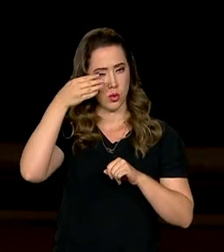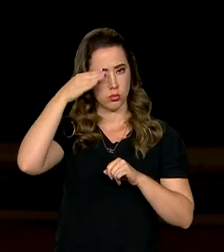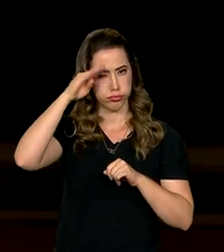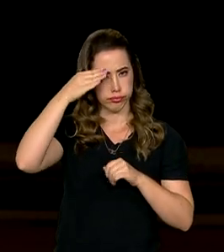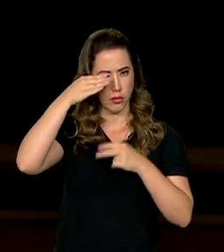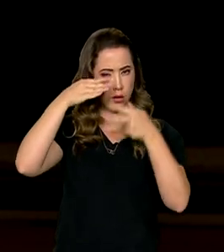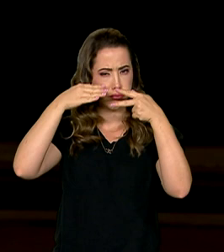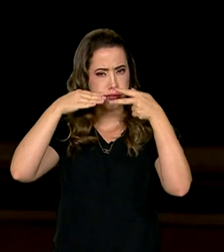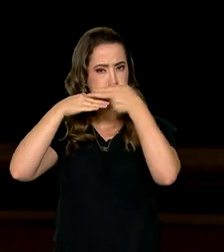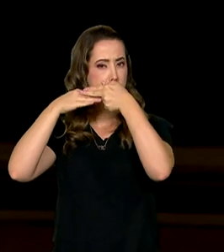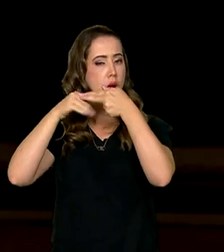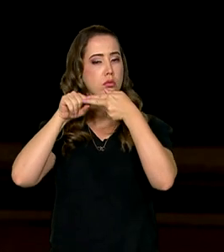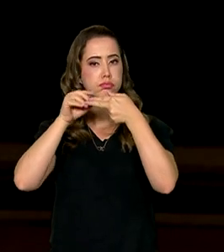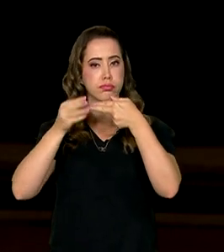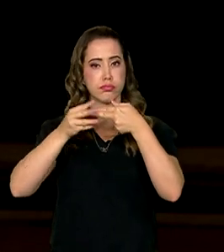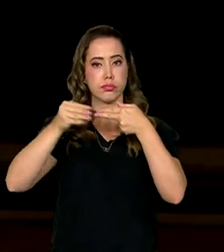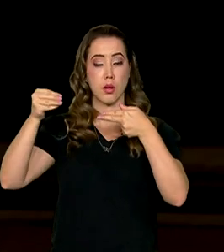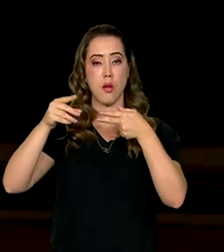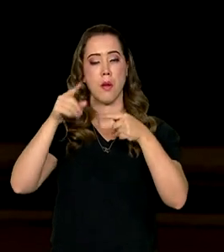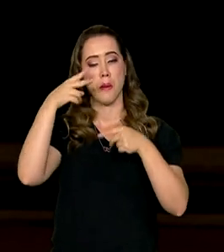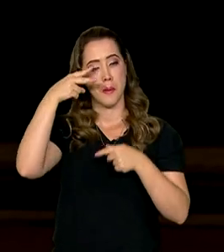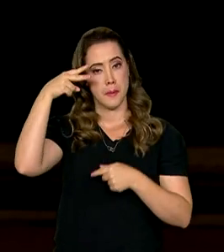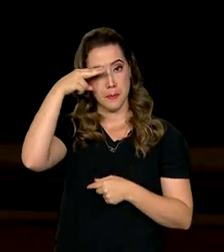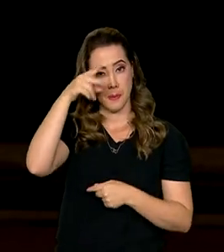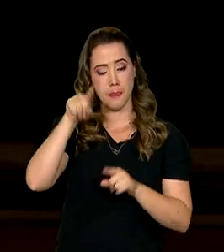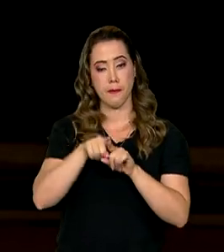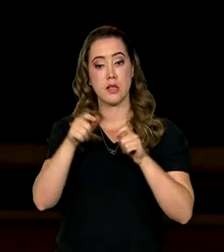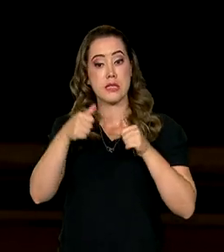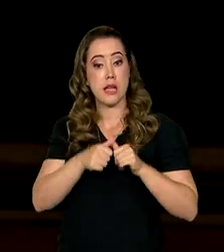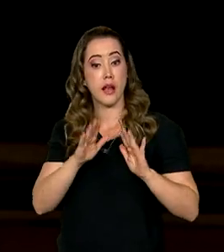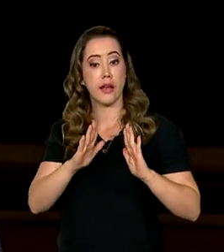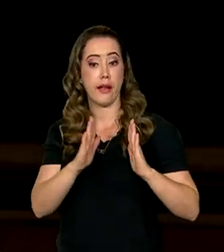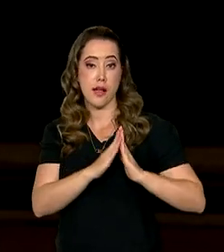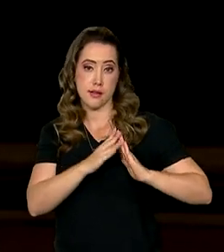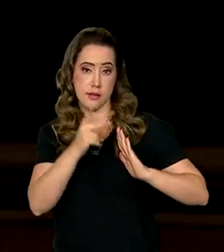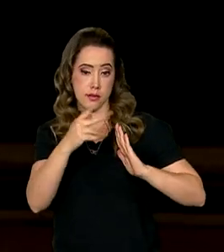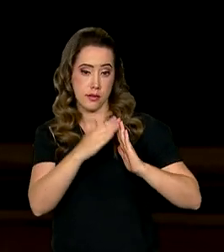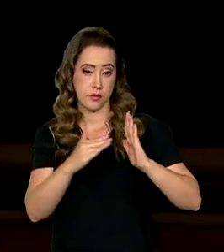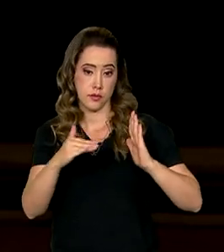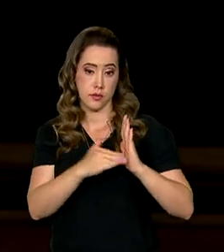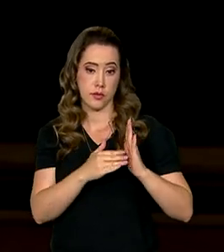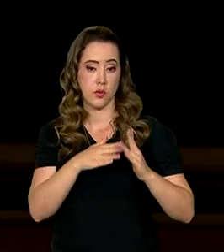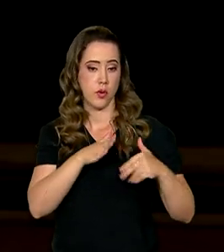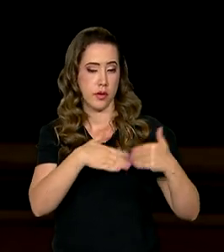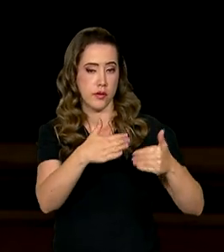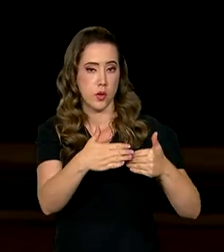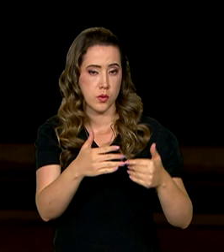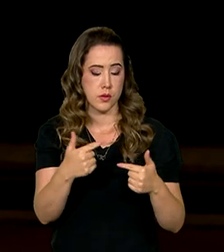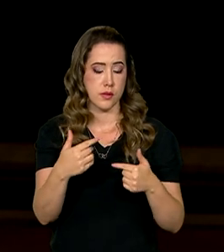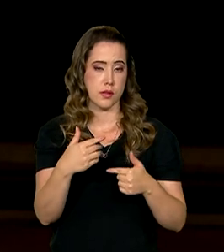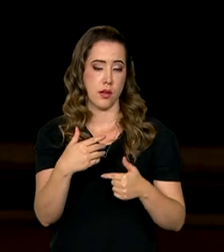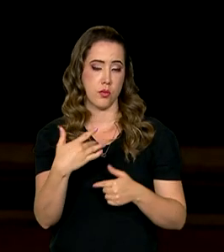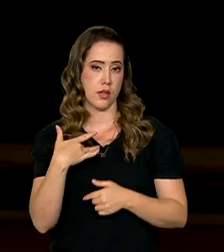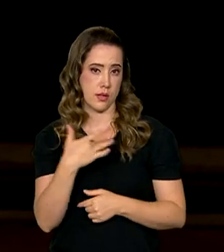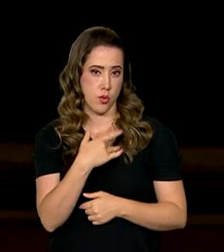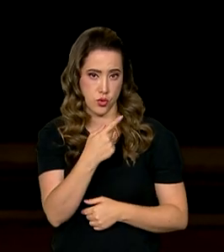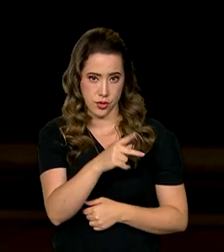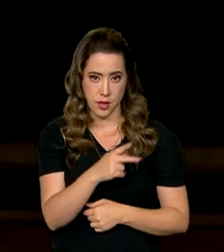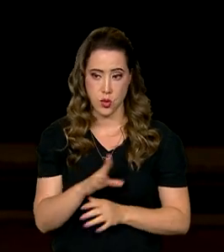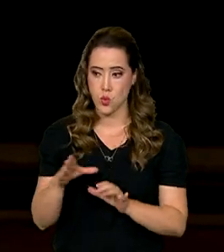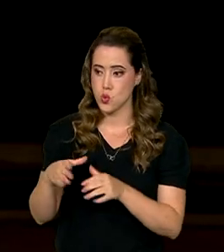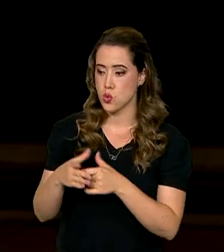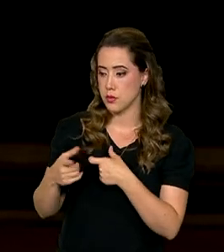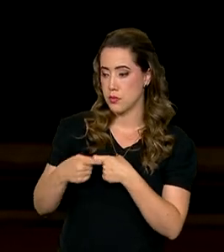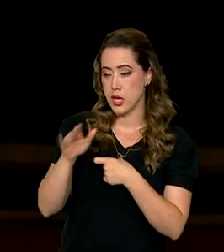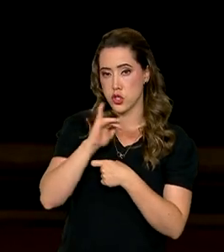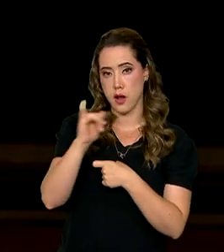no Palácio da Alvorada, residência oficial da presidência, como você disse, Ana. Com a evolução clínica de Lula, a equipe médica